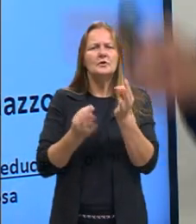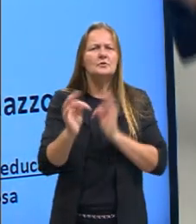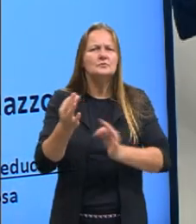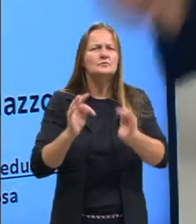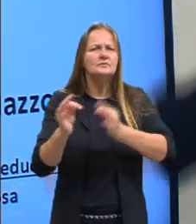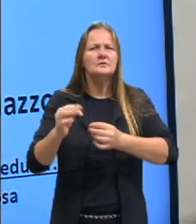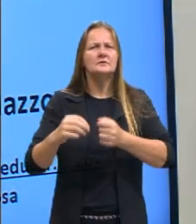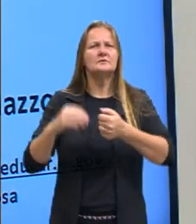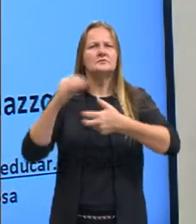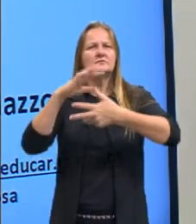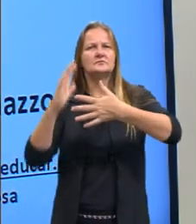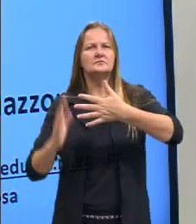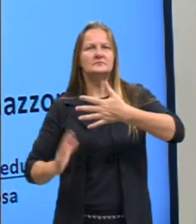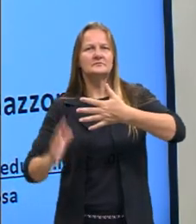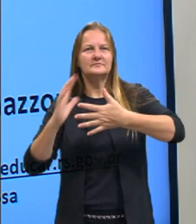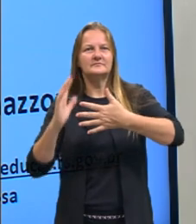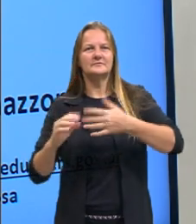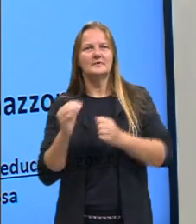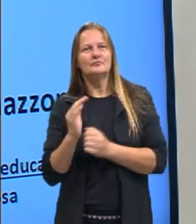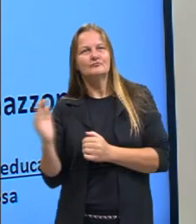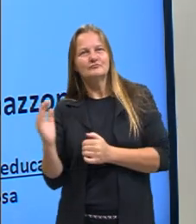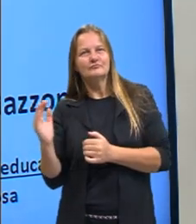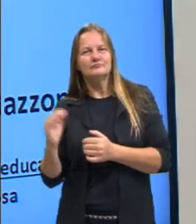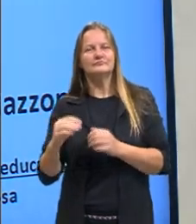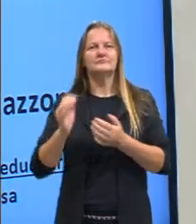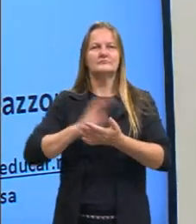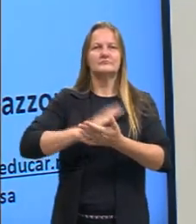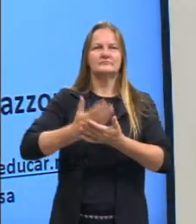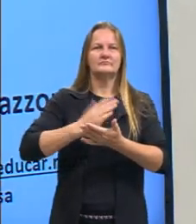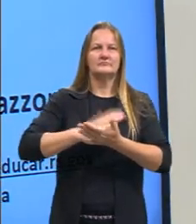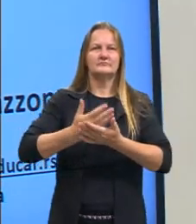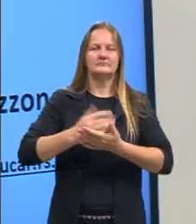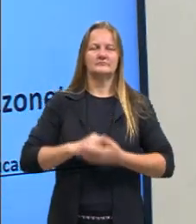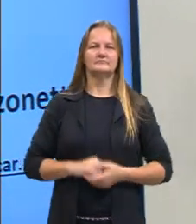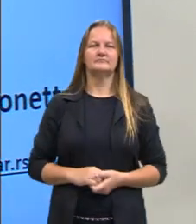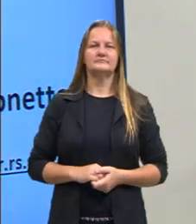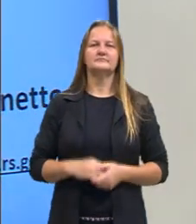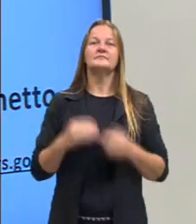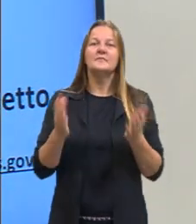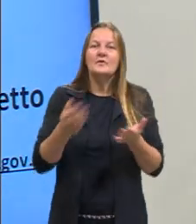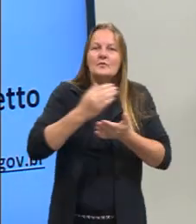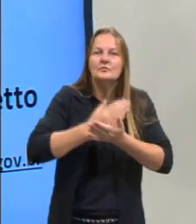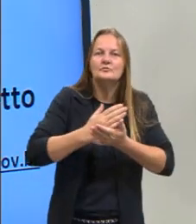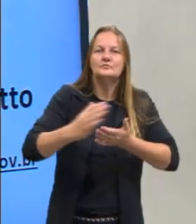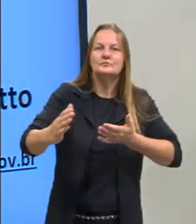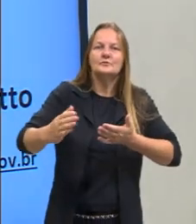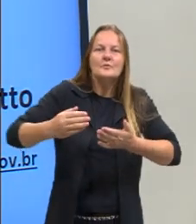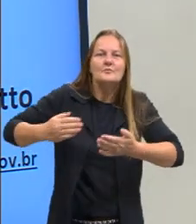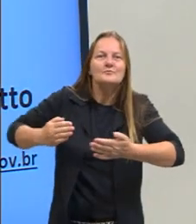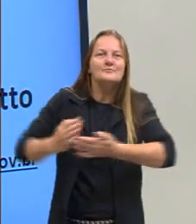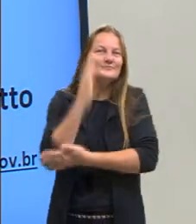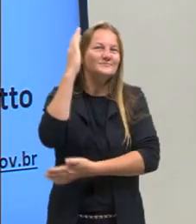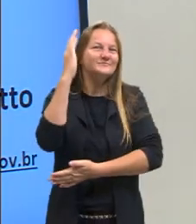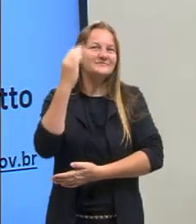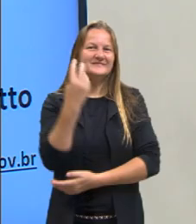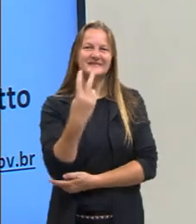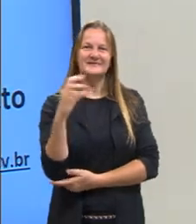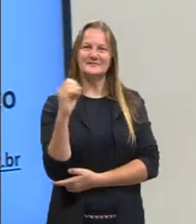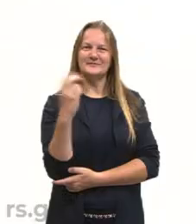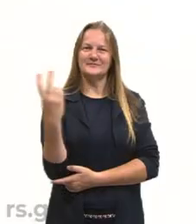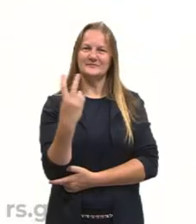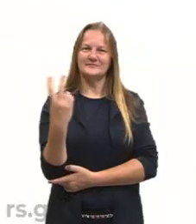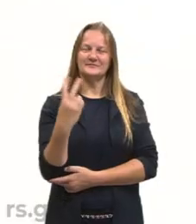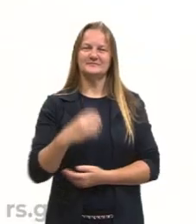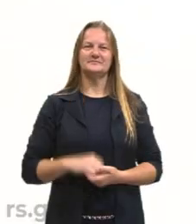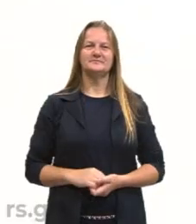e as meninas das Libras para fazer a interpretação. Ok? Então vamos lá. Partiu passar ENEM 2022.